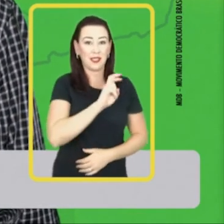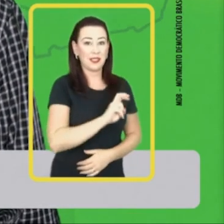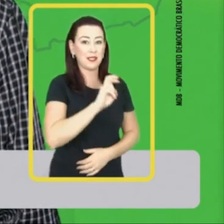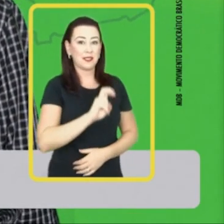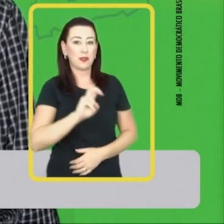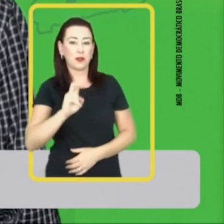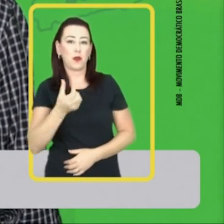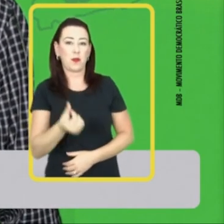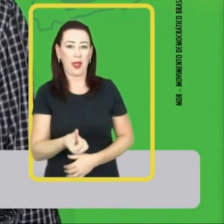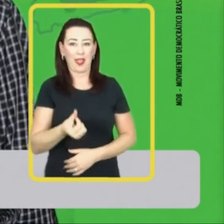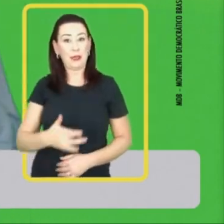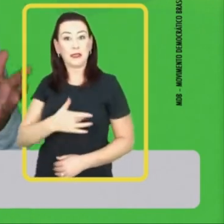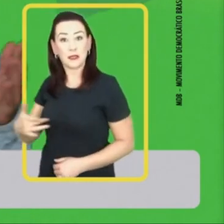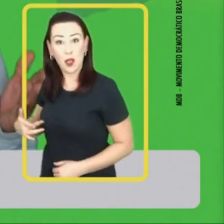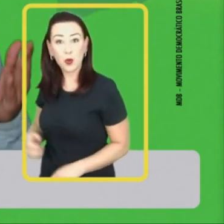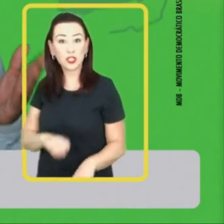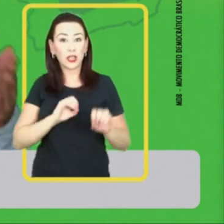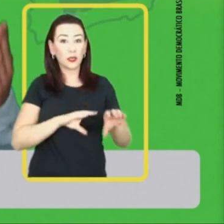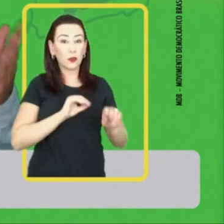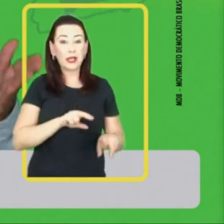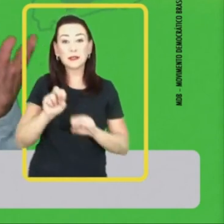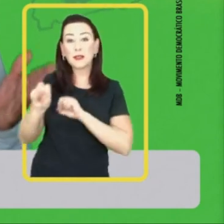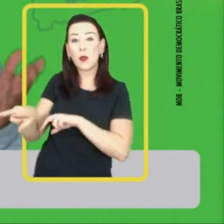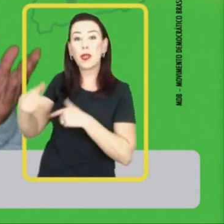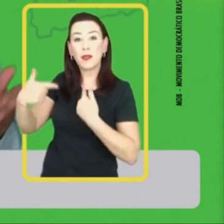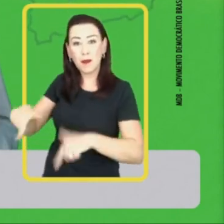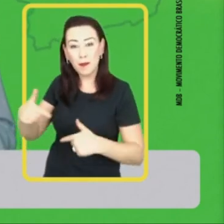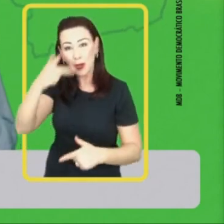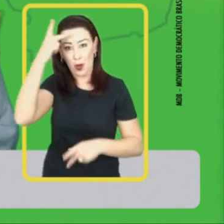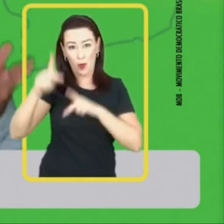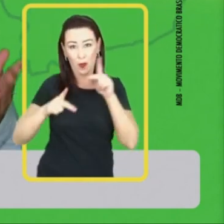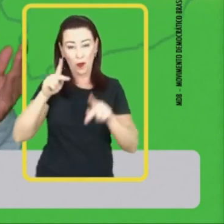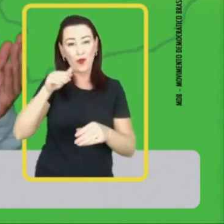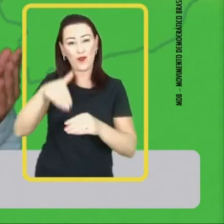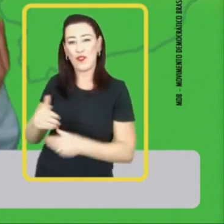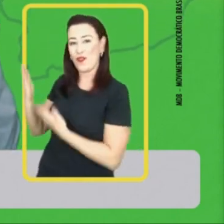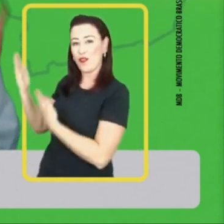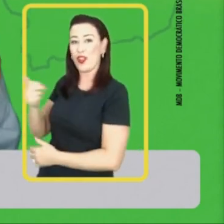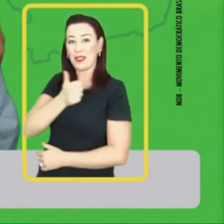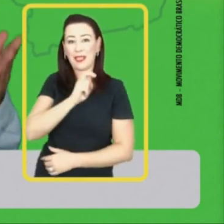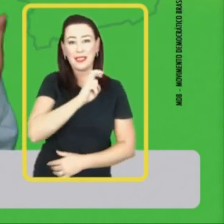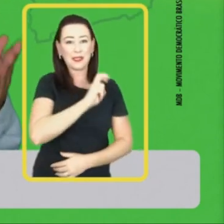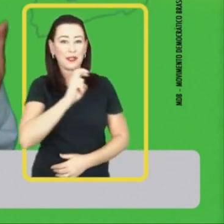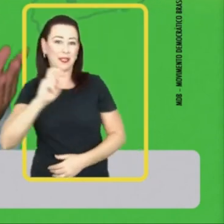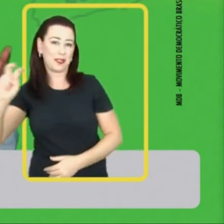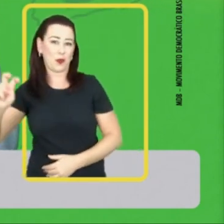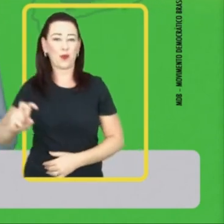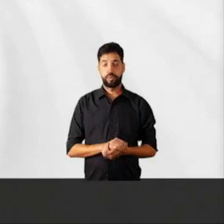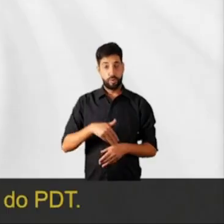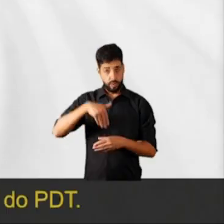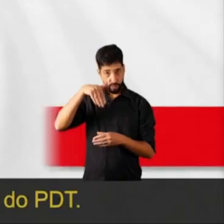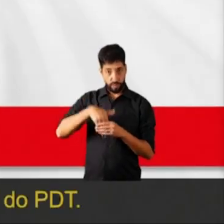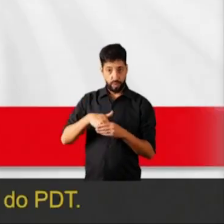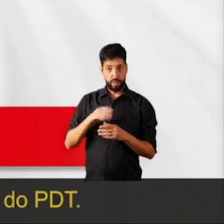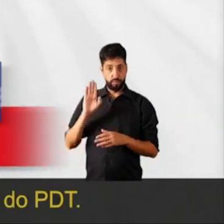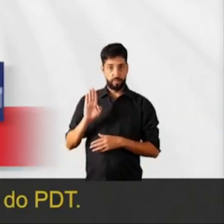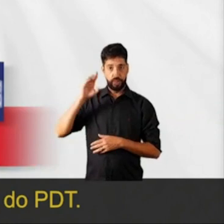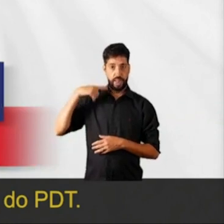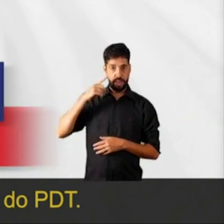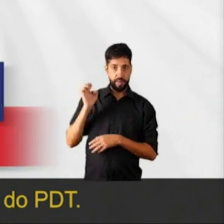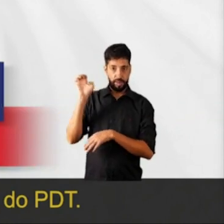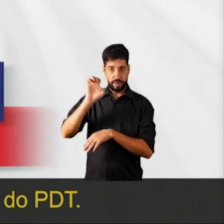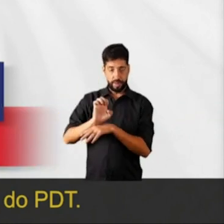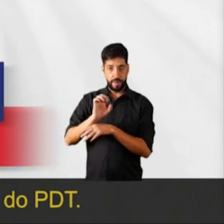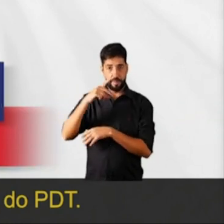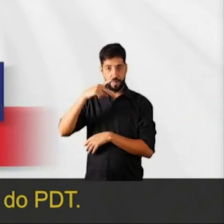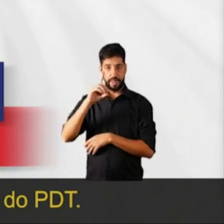15556. Saúde, educação e emprego para o povo. José Plaporte, 15555. Vote nos candidatos